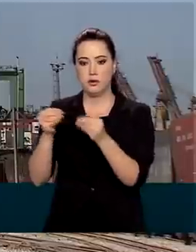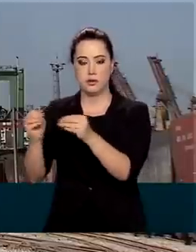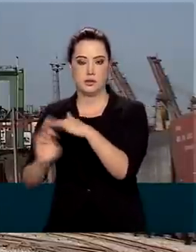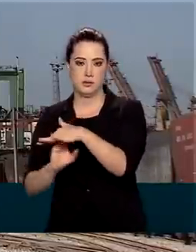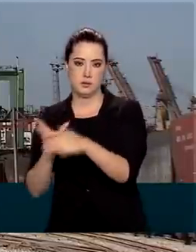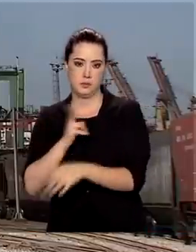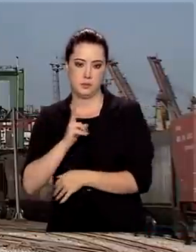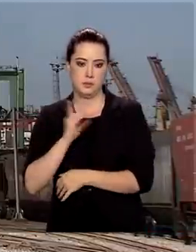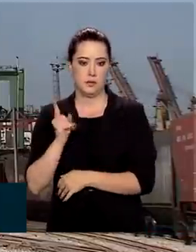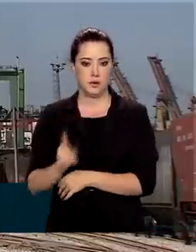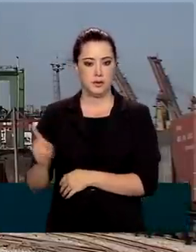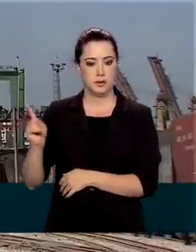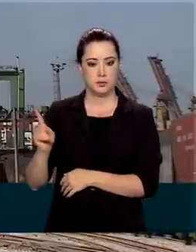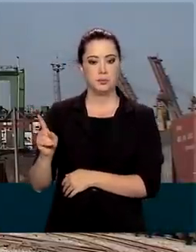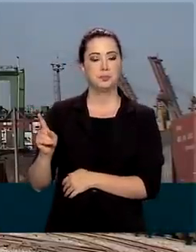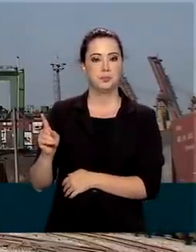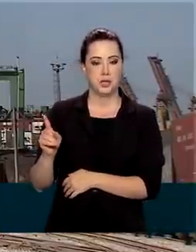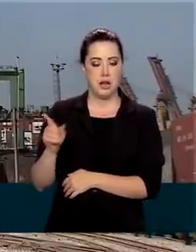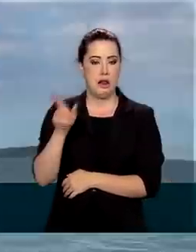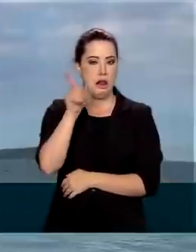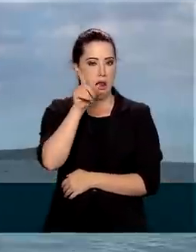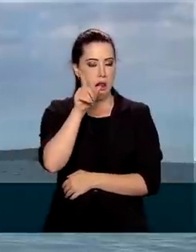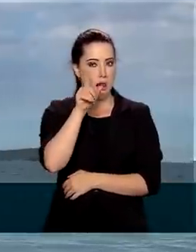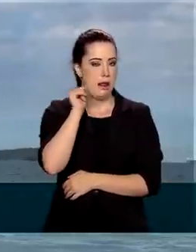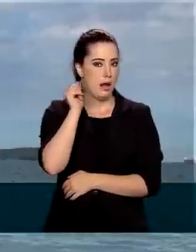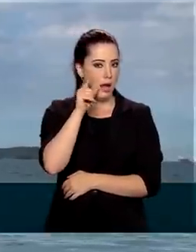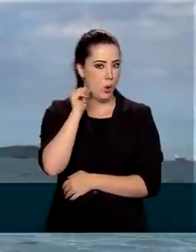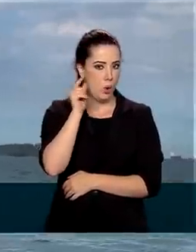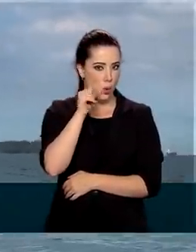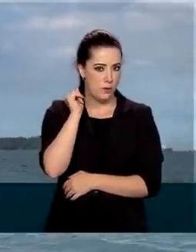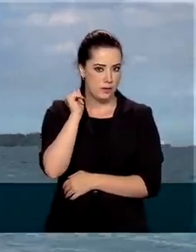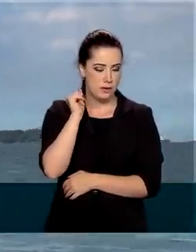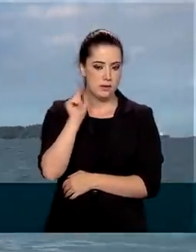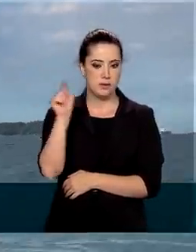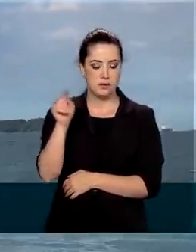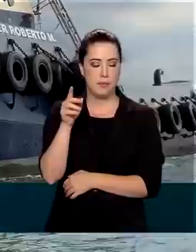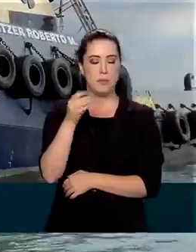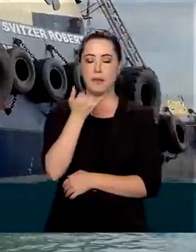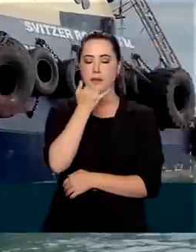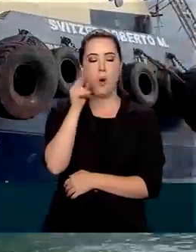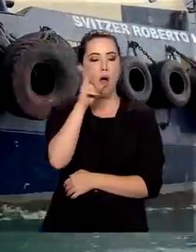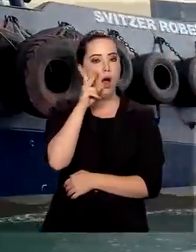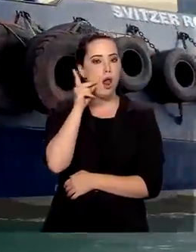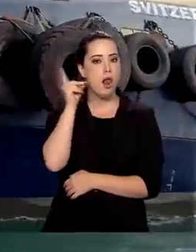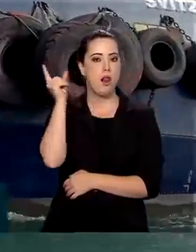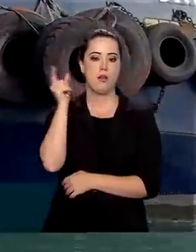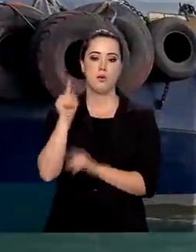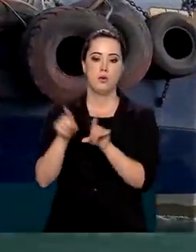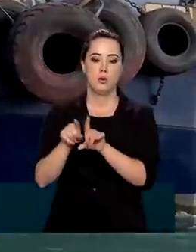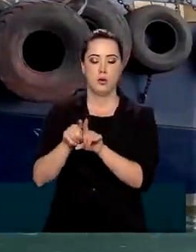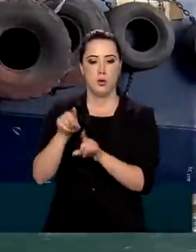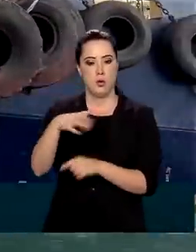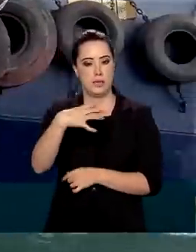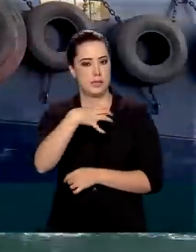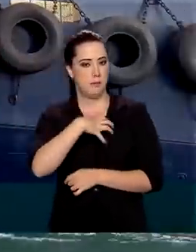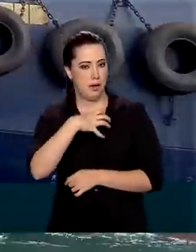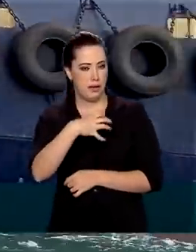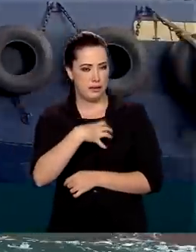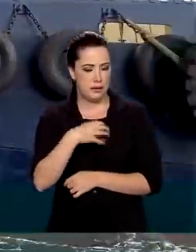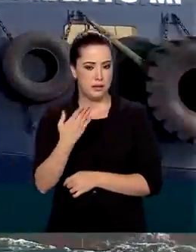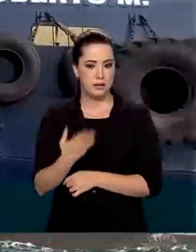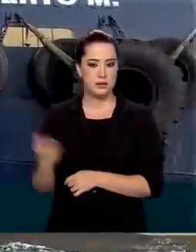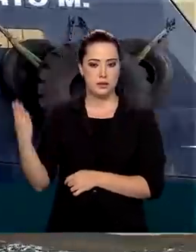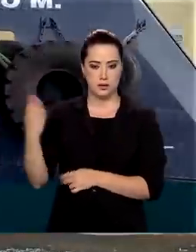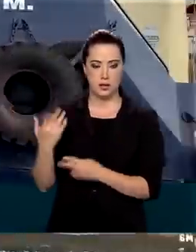granéis líquidos do porto de Maceió, em Alagoas, foi para a empresa Timac Agro. Em Aratu, na Bahia, os terminais de